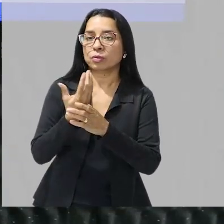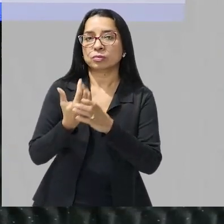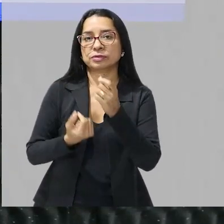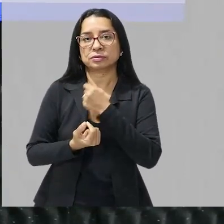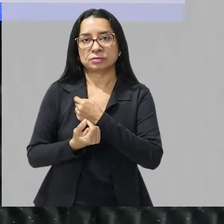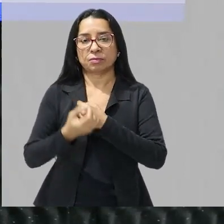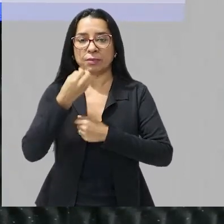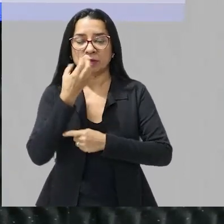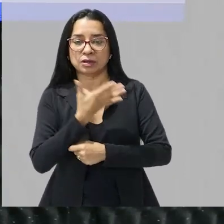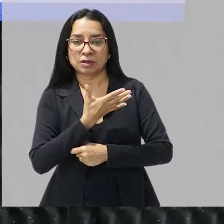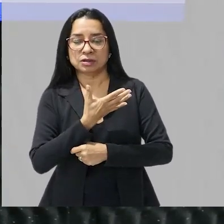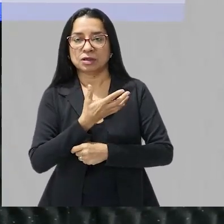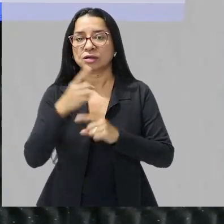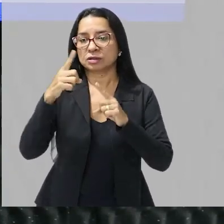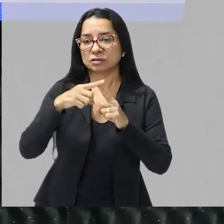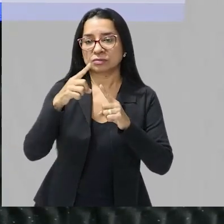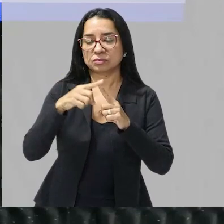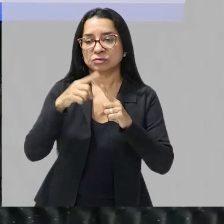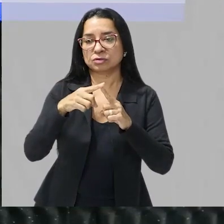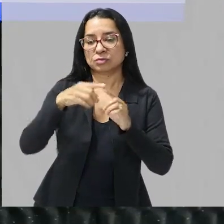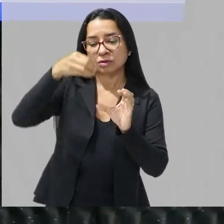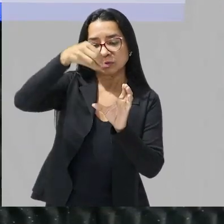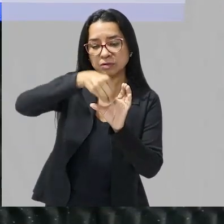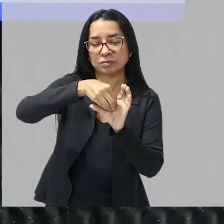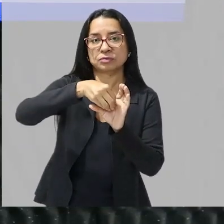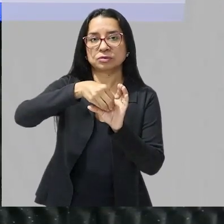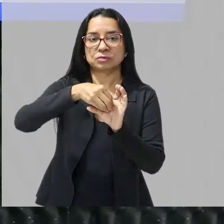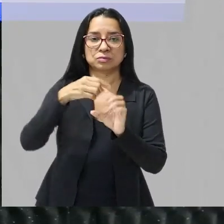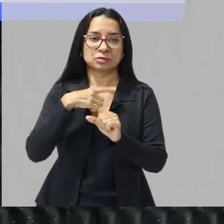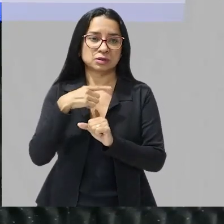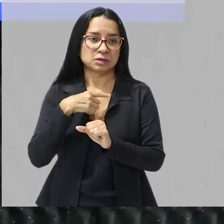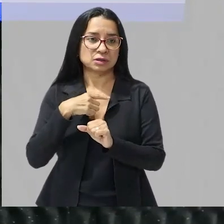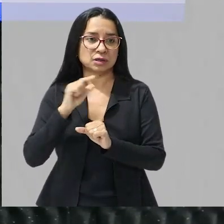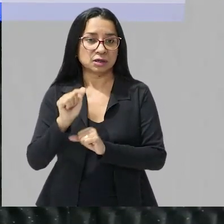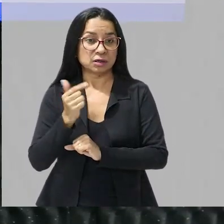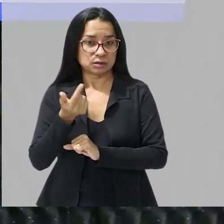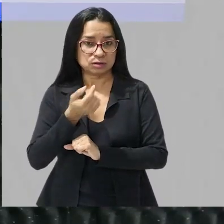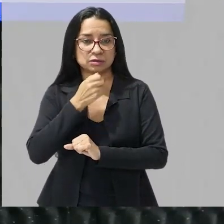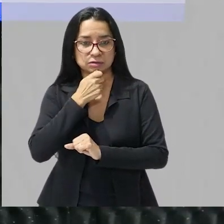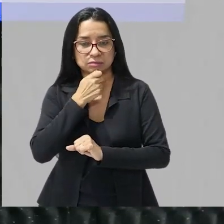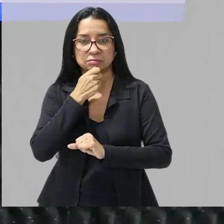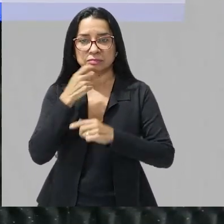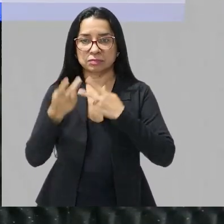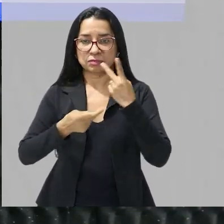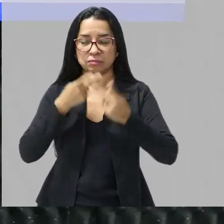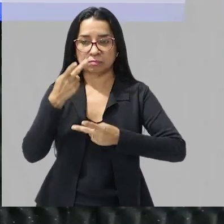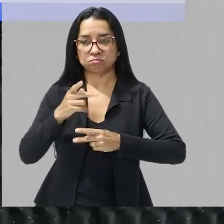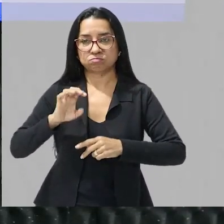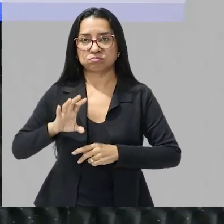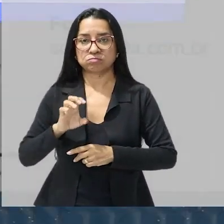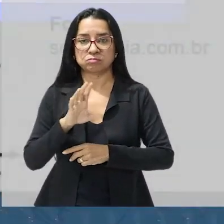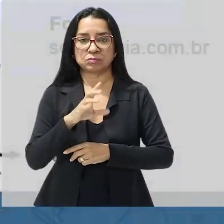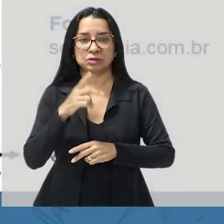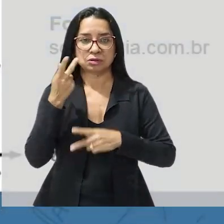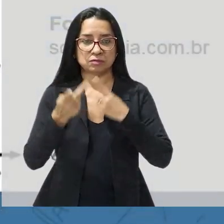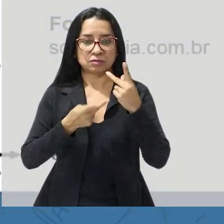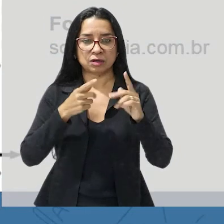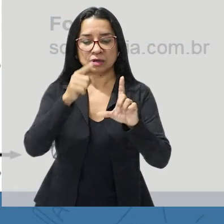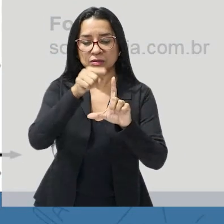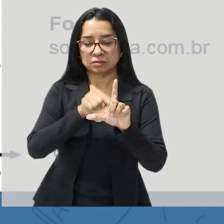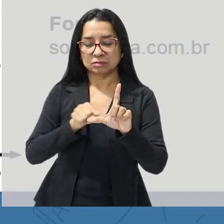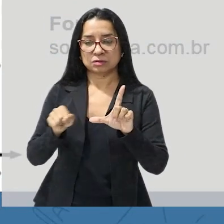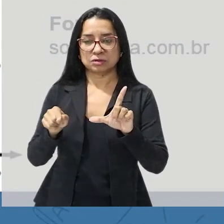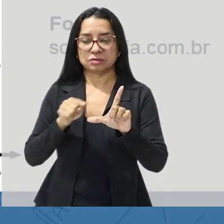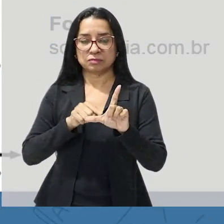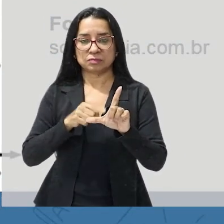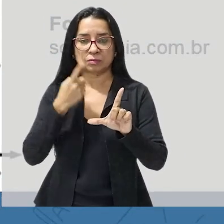beleza então esse é o modelo da chave fechadora e tem ainda para falar sobre as enzimas a gente geralmente fala desse gráfico aqui